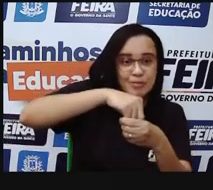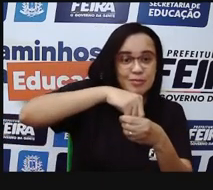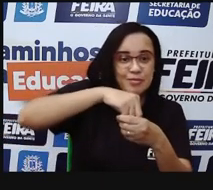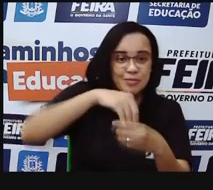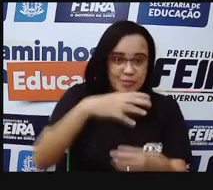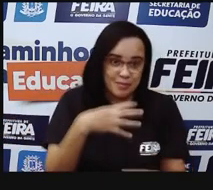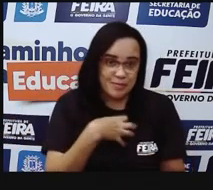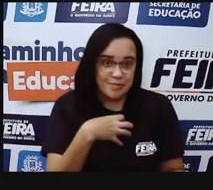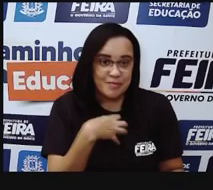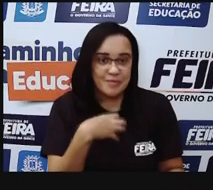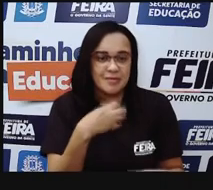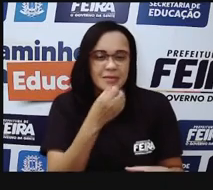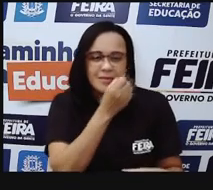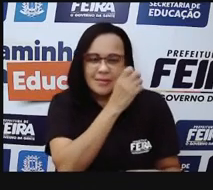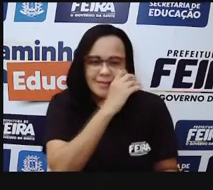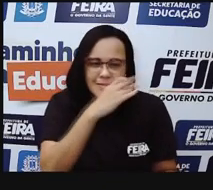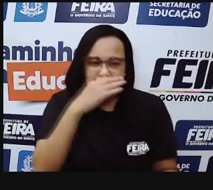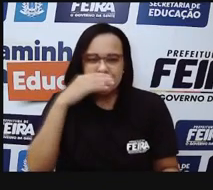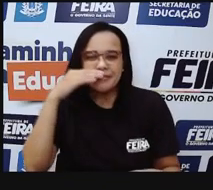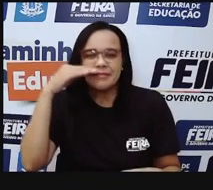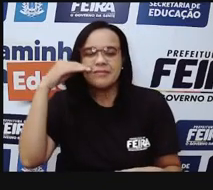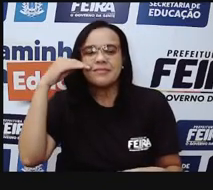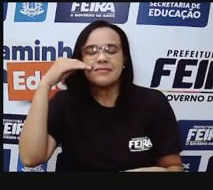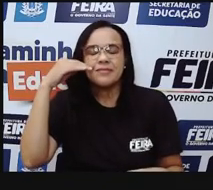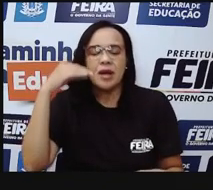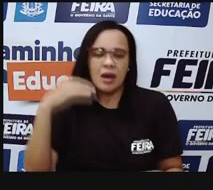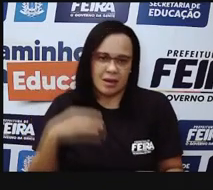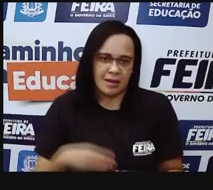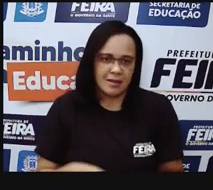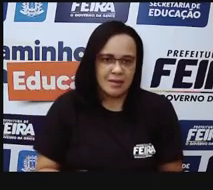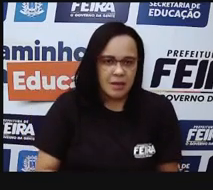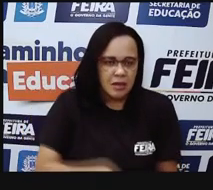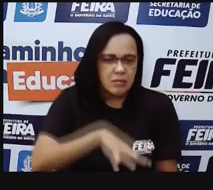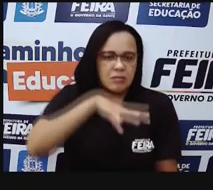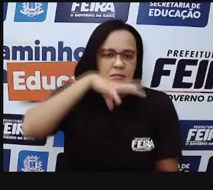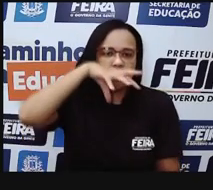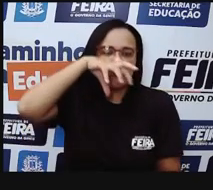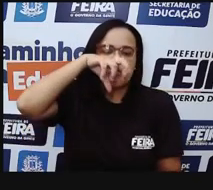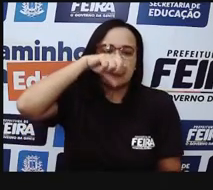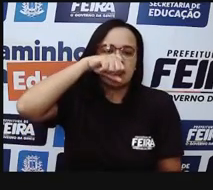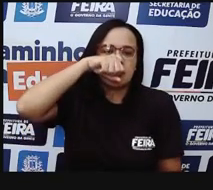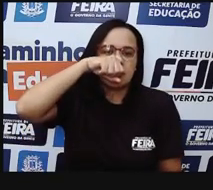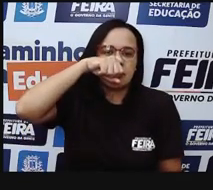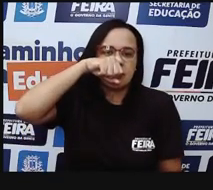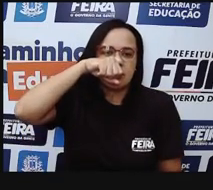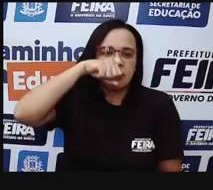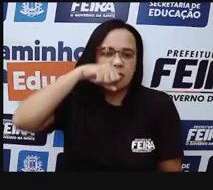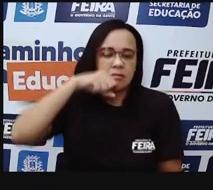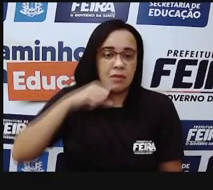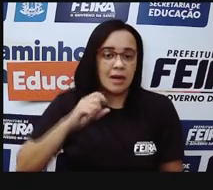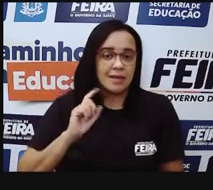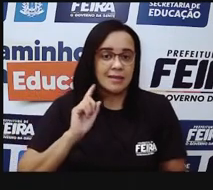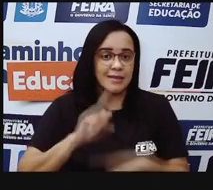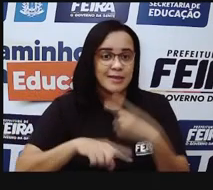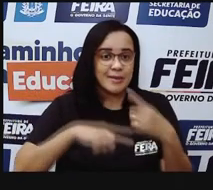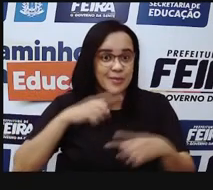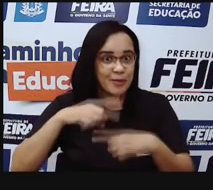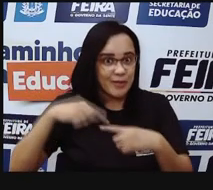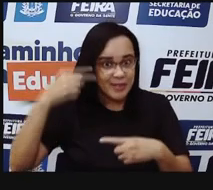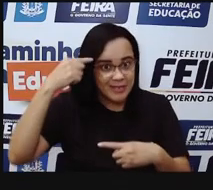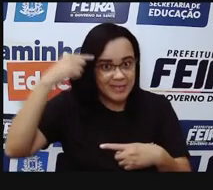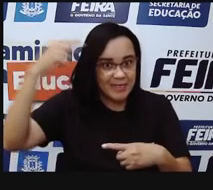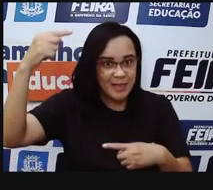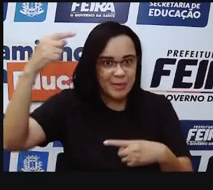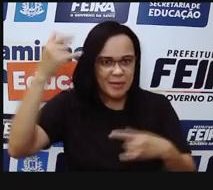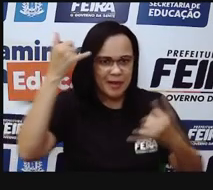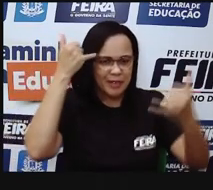informação, então, para o nosso bulbo opativo, que vai ser, então, gerada uma informação de que